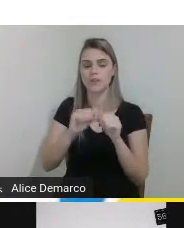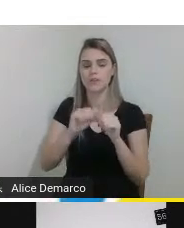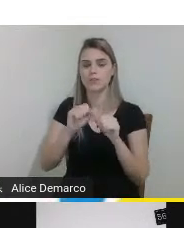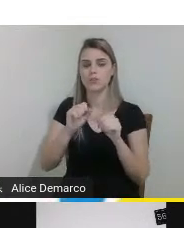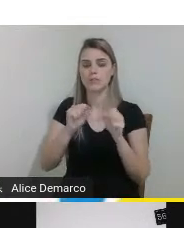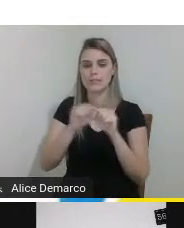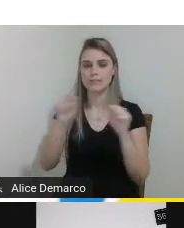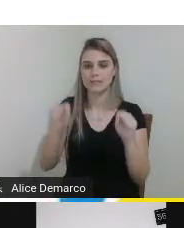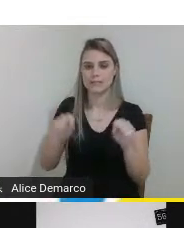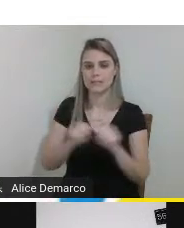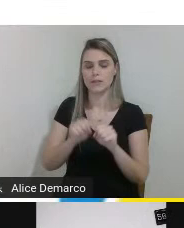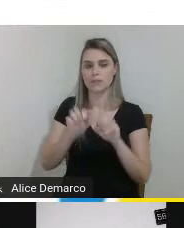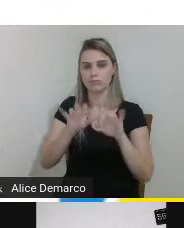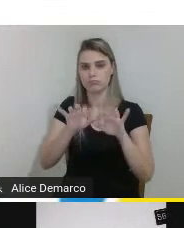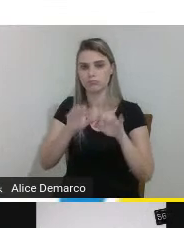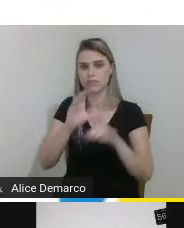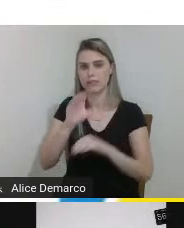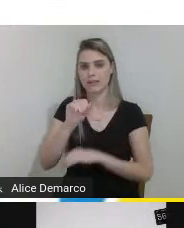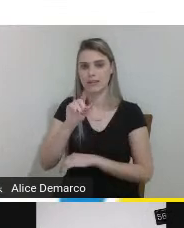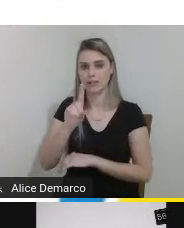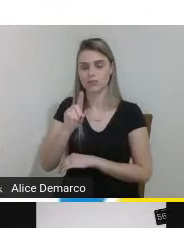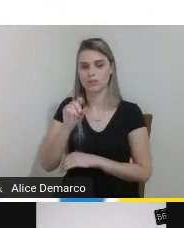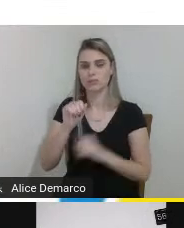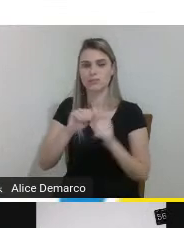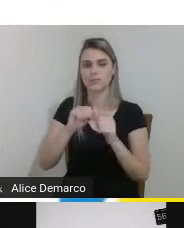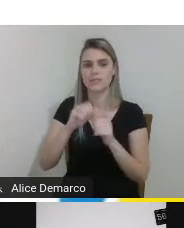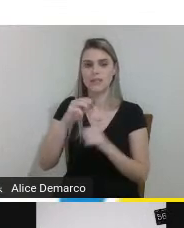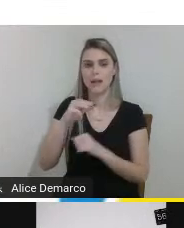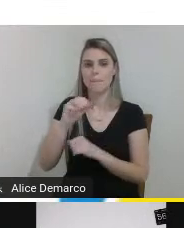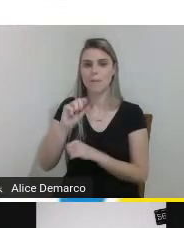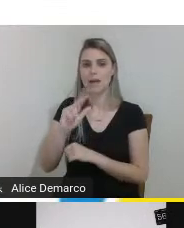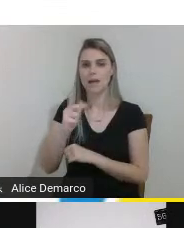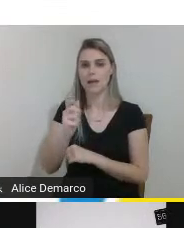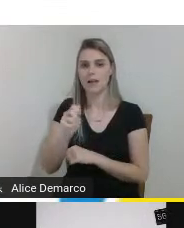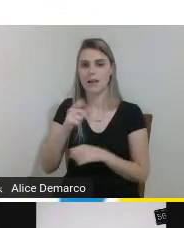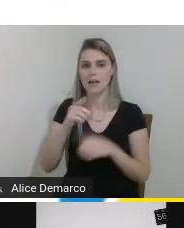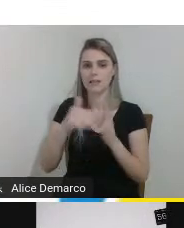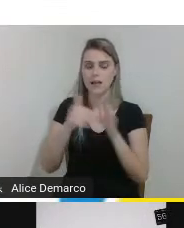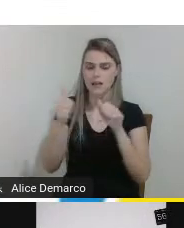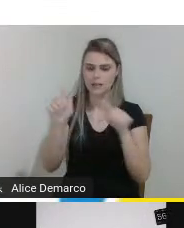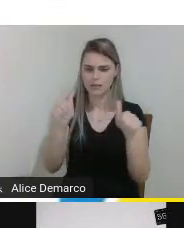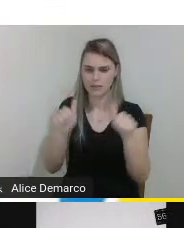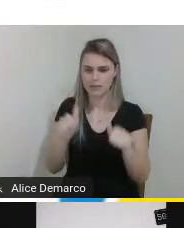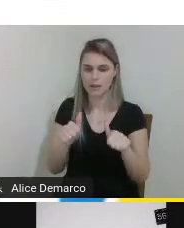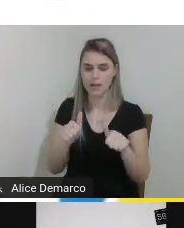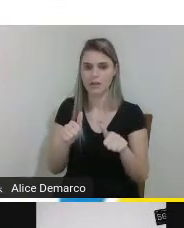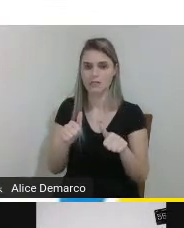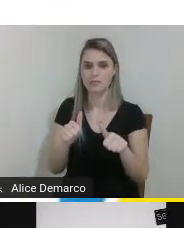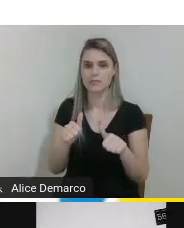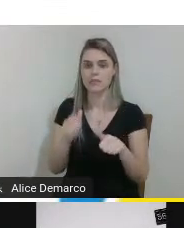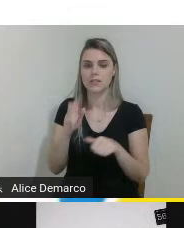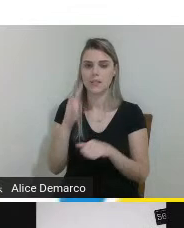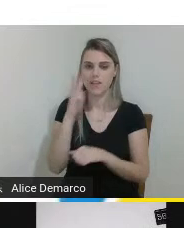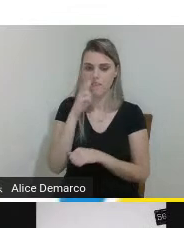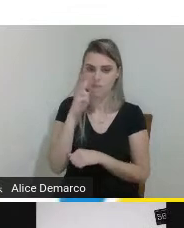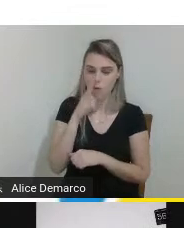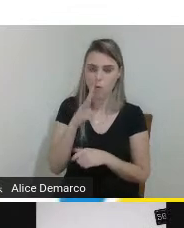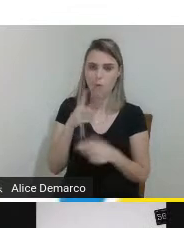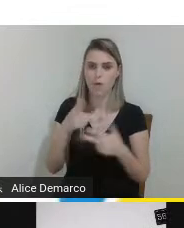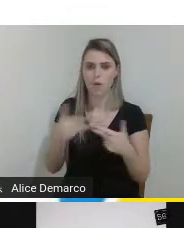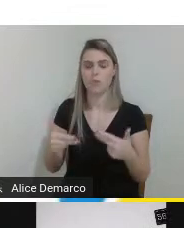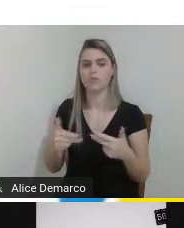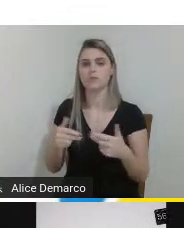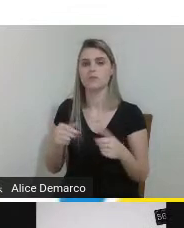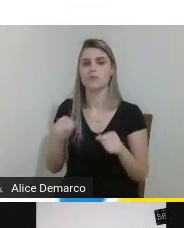a geração da malha até a análise estática de forças e tensões nós fizemos algumas